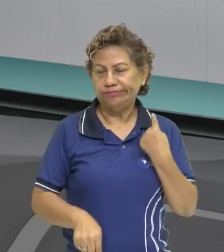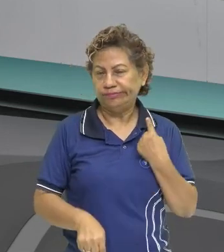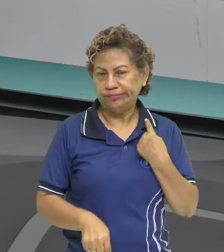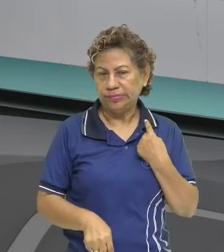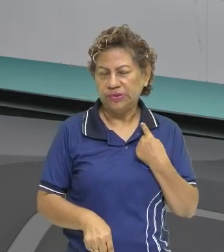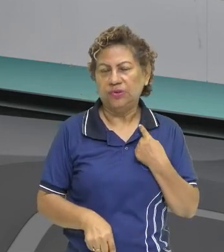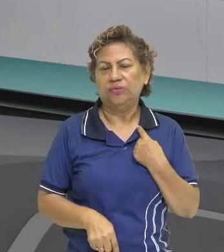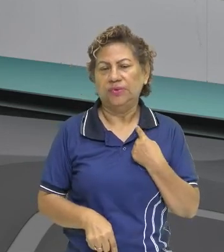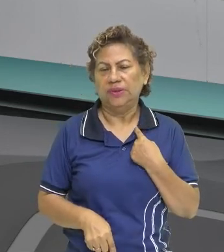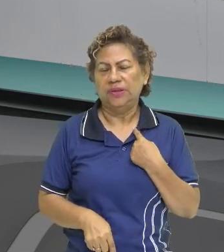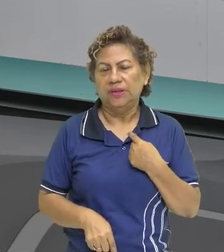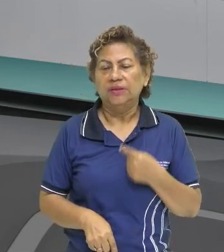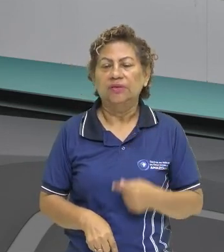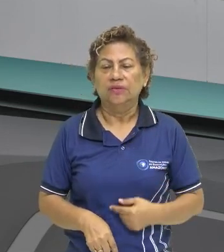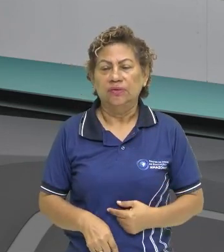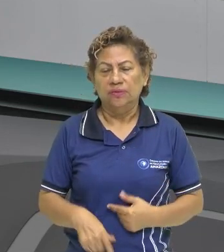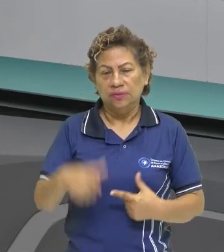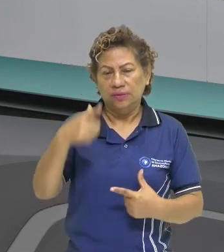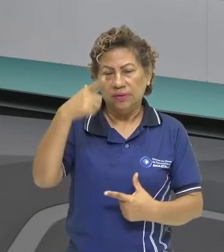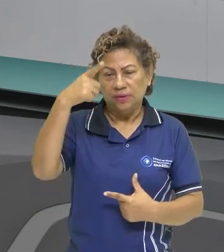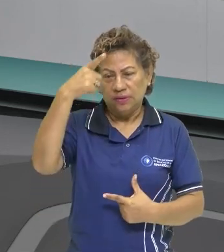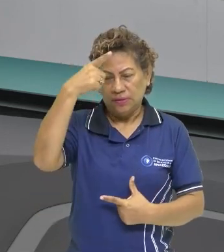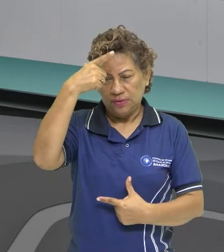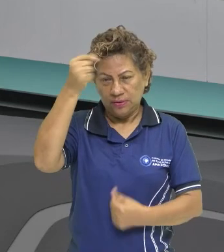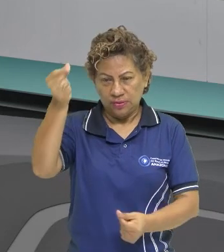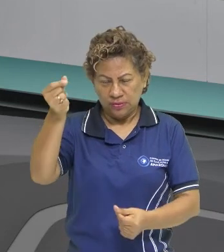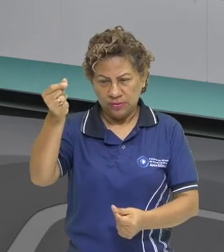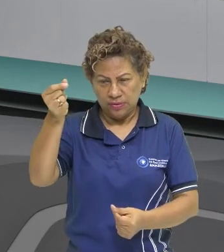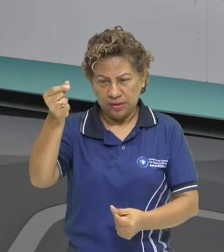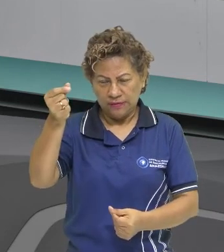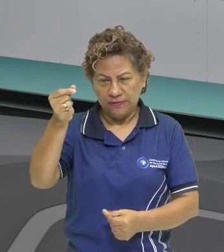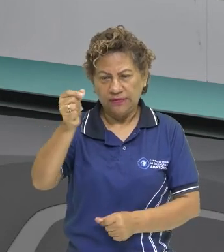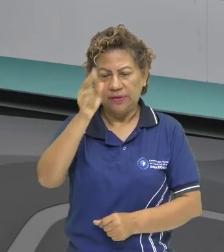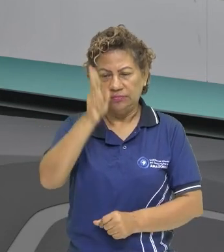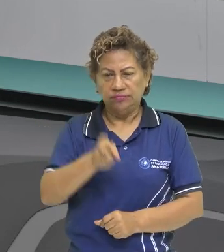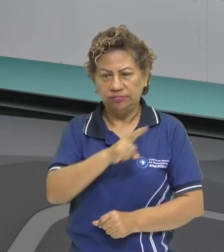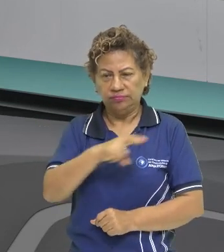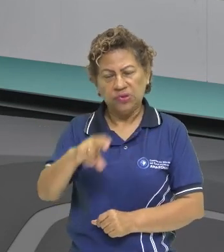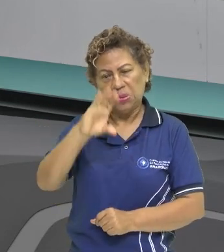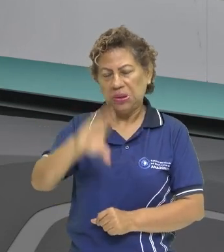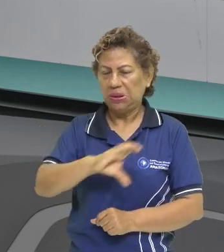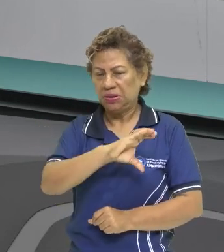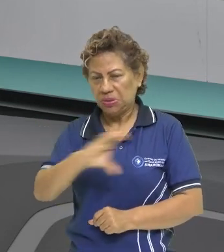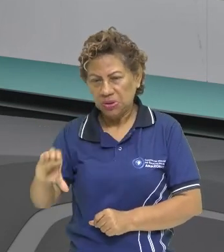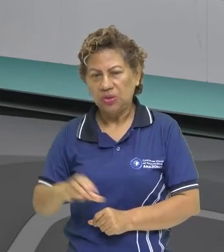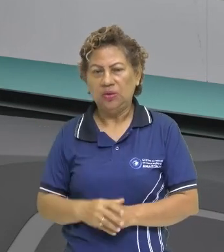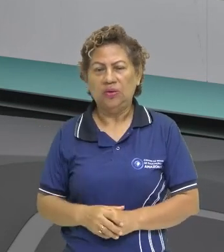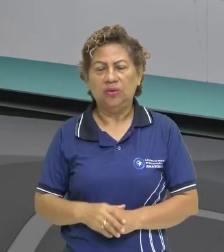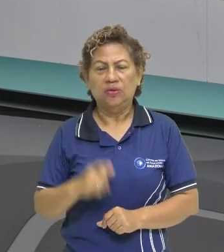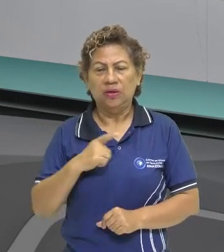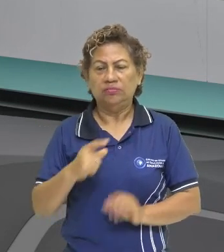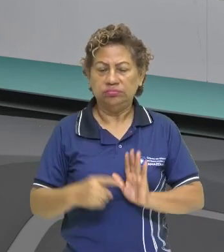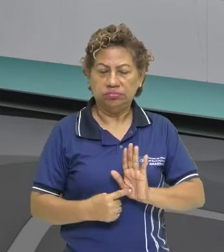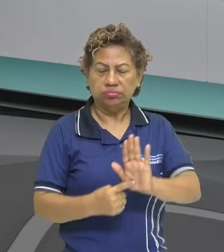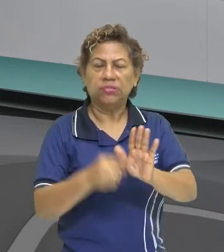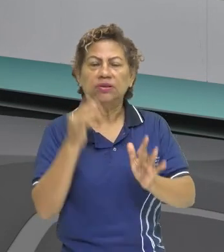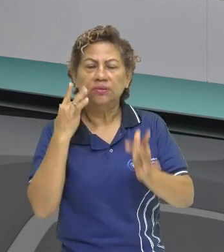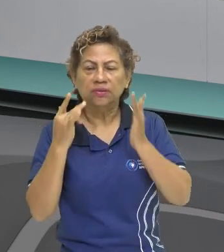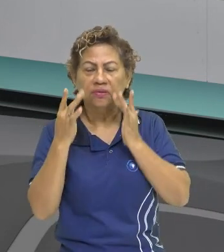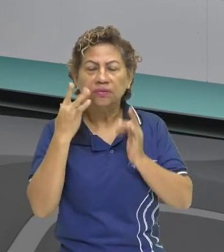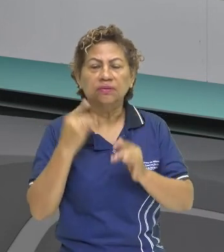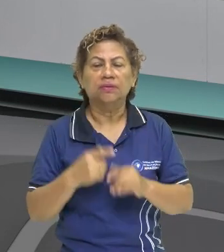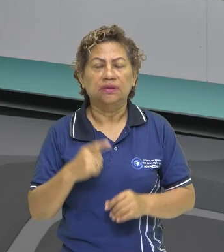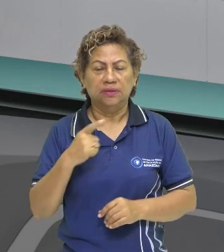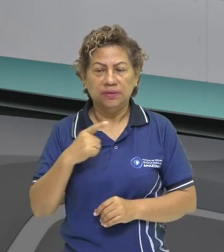fé católica e que o teatro de José de Anchieta vem, né, trazendo os costumes,